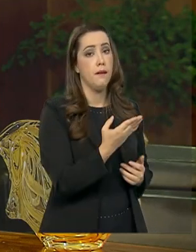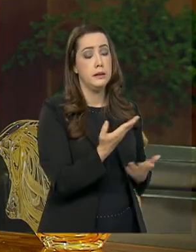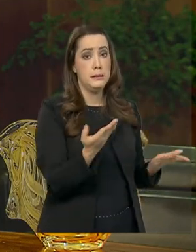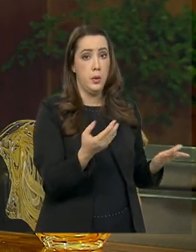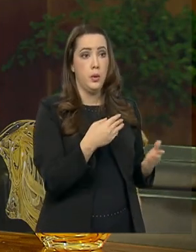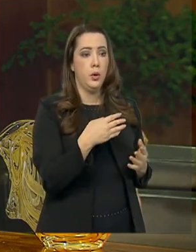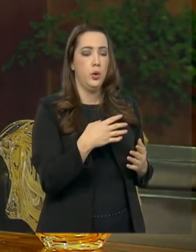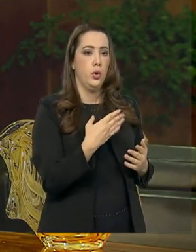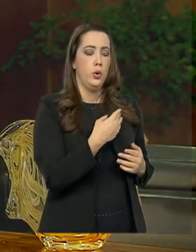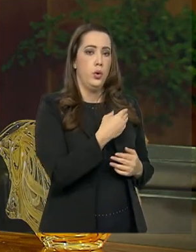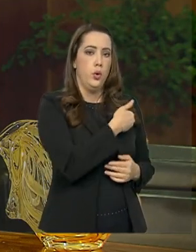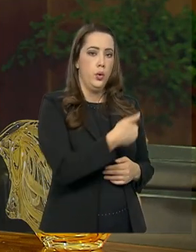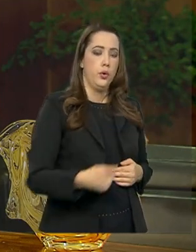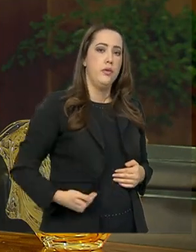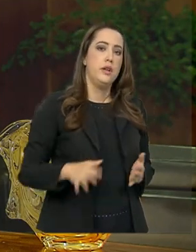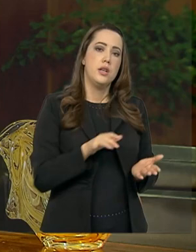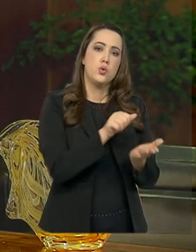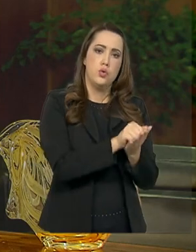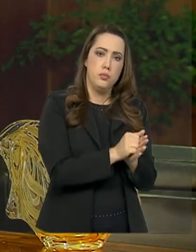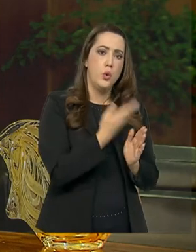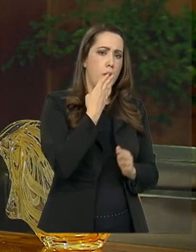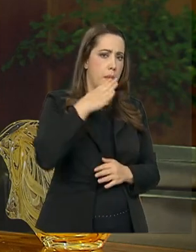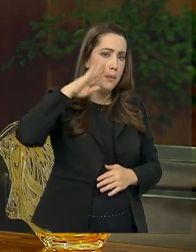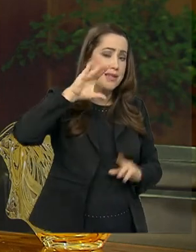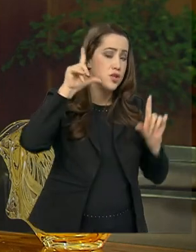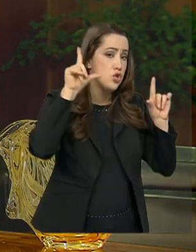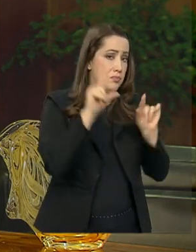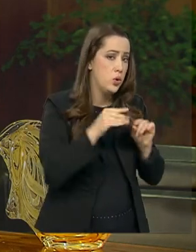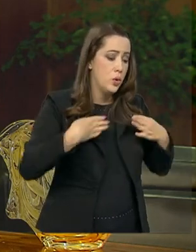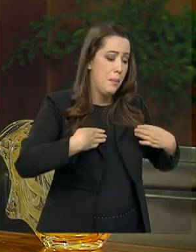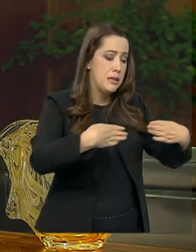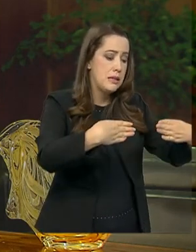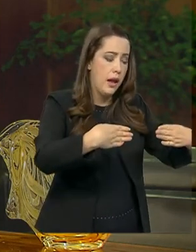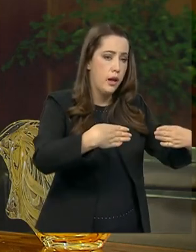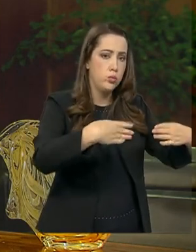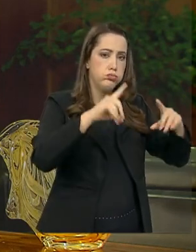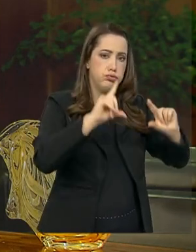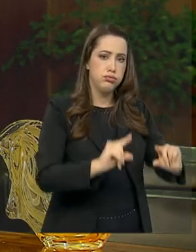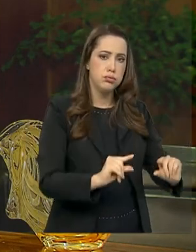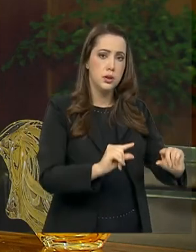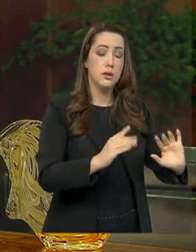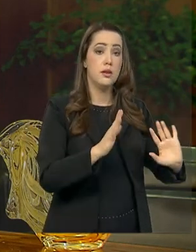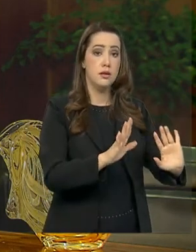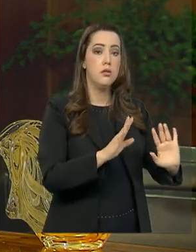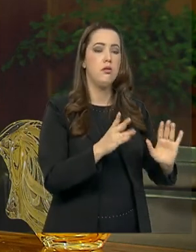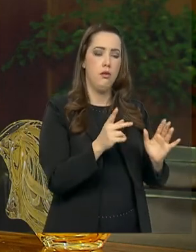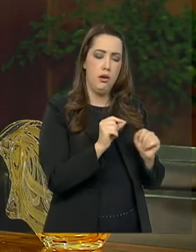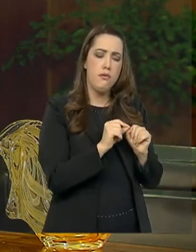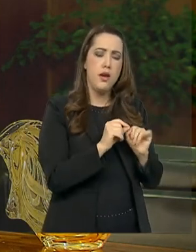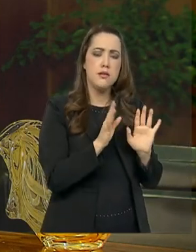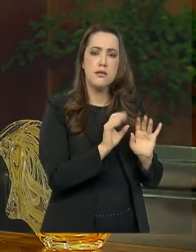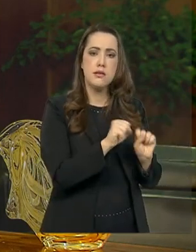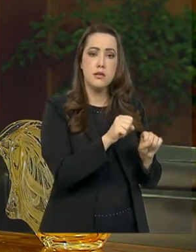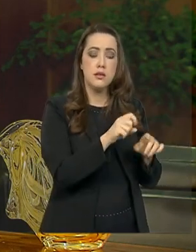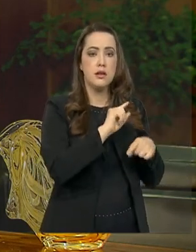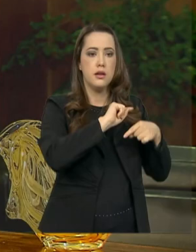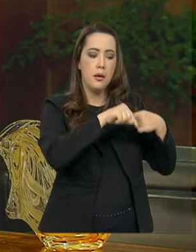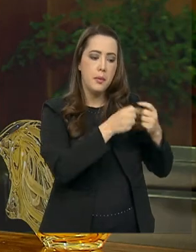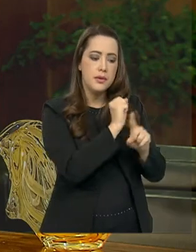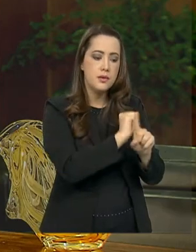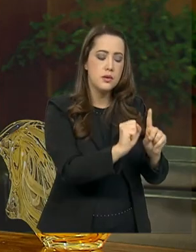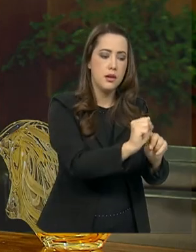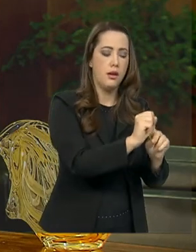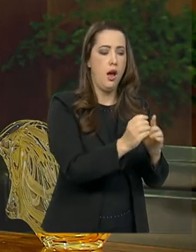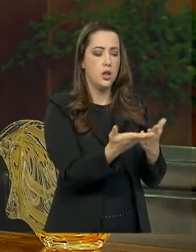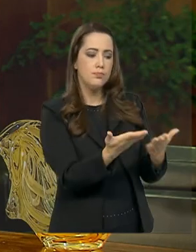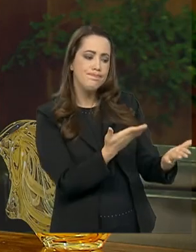de ministérios, assim o fez. Foi importante num primeiro momento. No decorrer das atividades, a sociedade vai respondendo de uma maneira que o